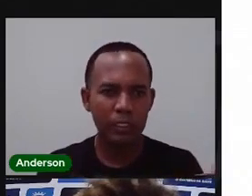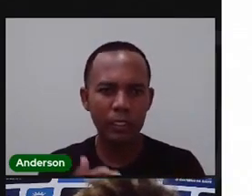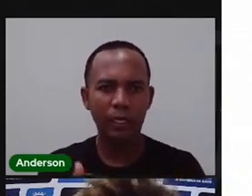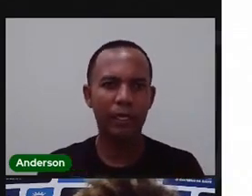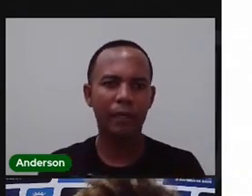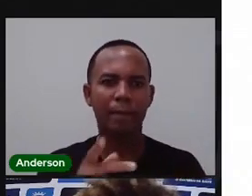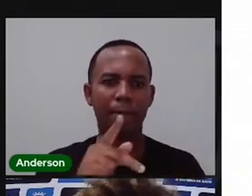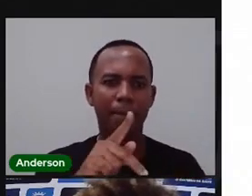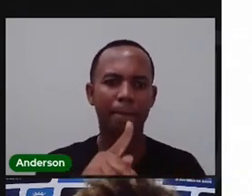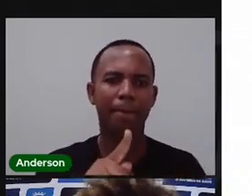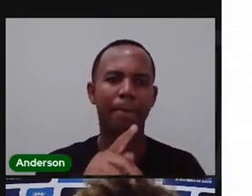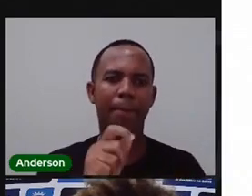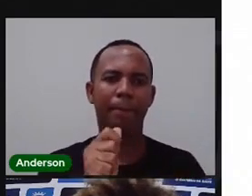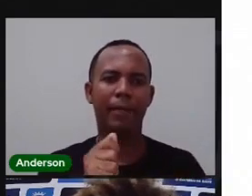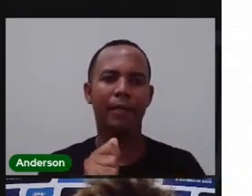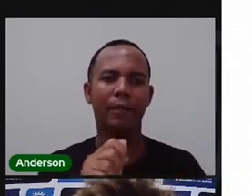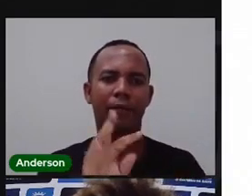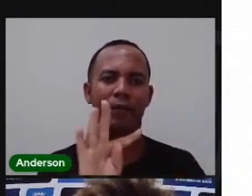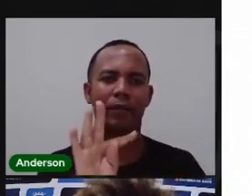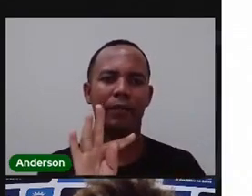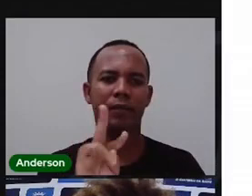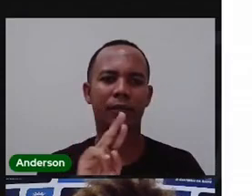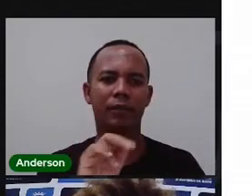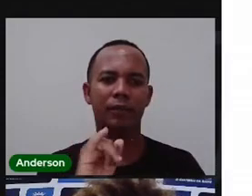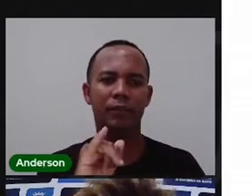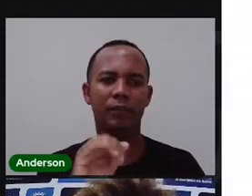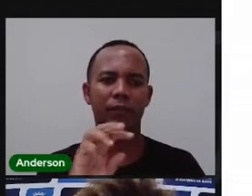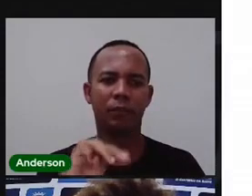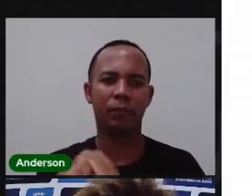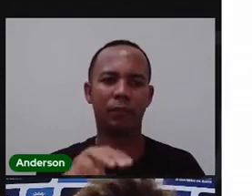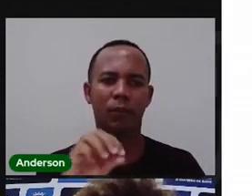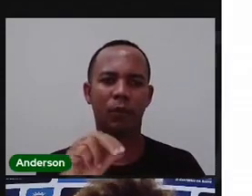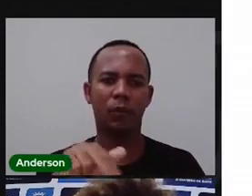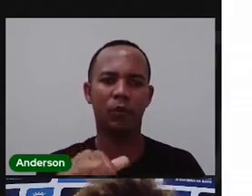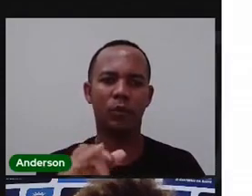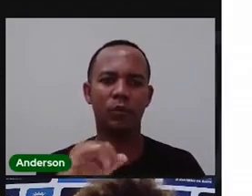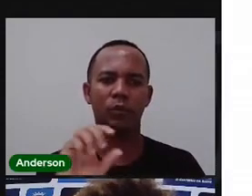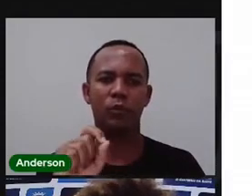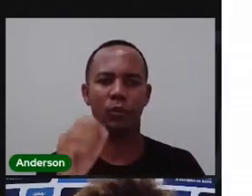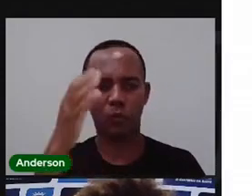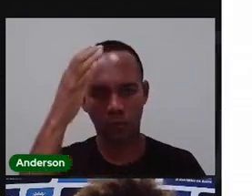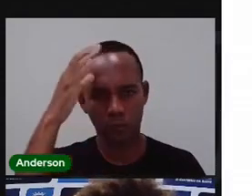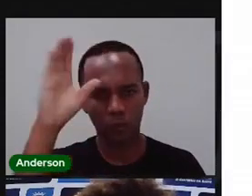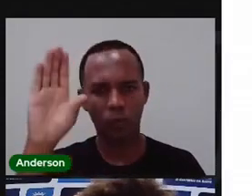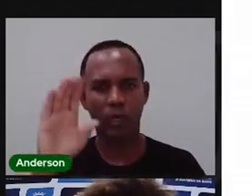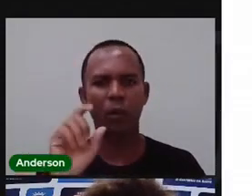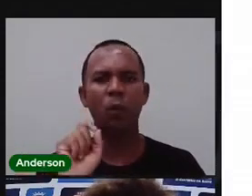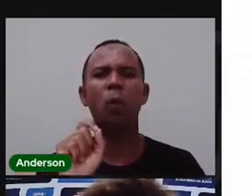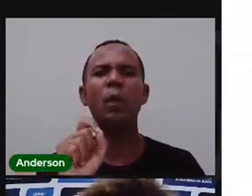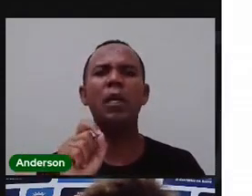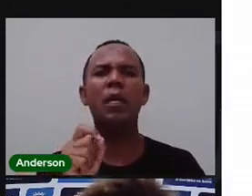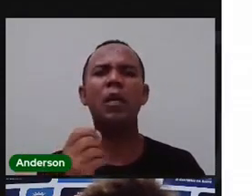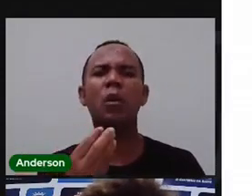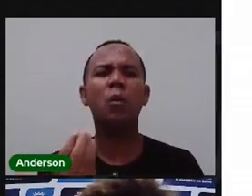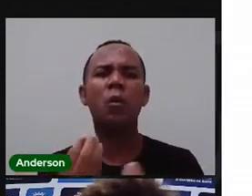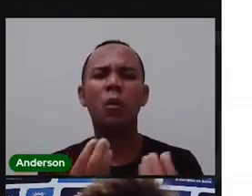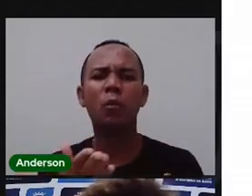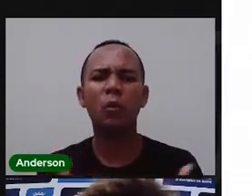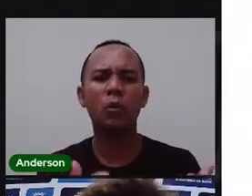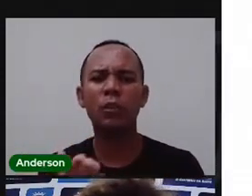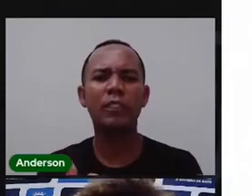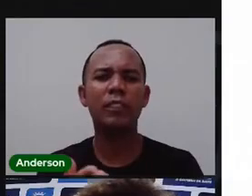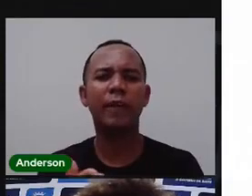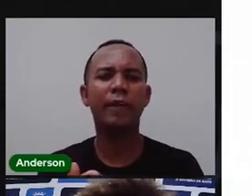o patrimônio cultural? Né? uma dica tem a ver com contar a nossa história.